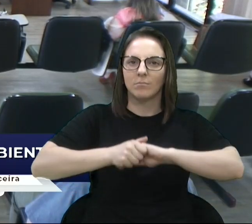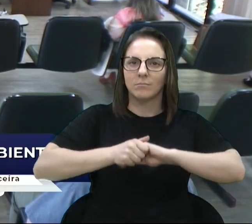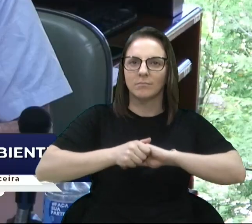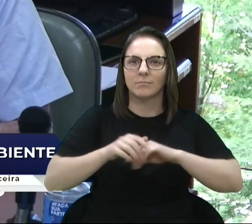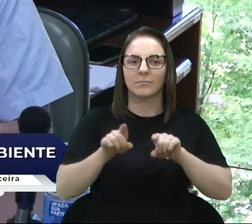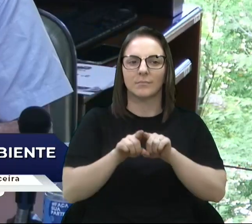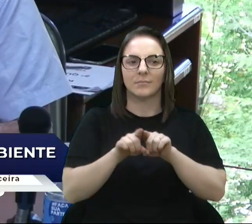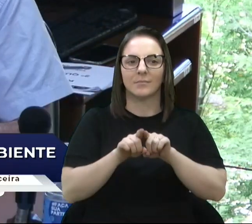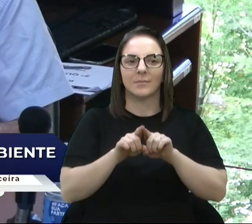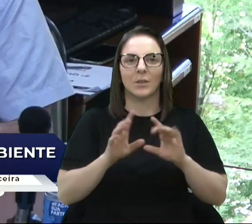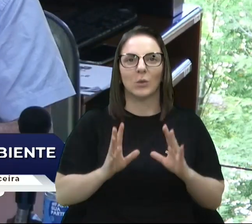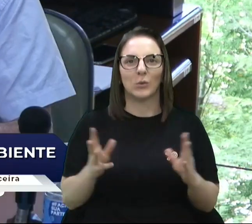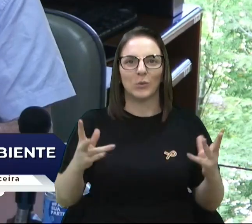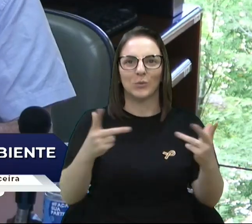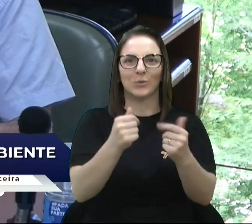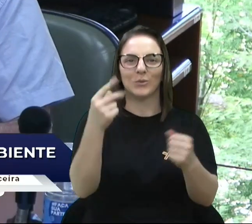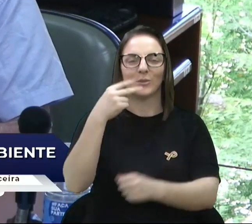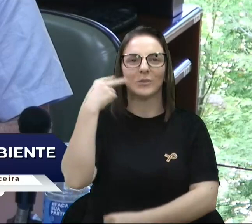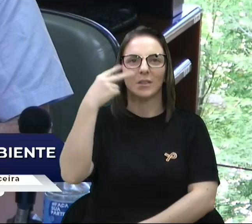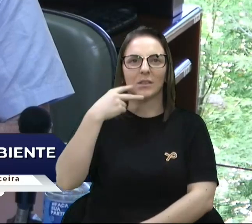demais vereadores.